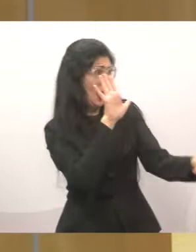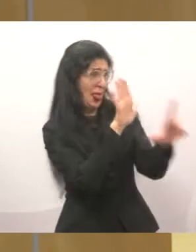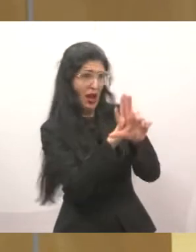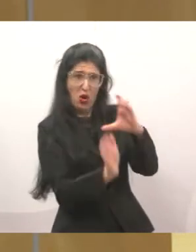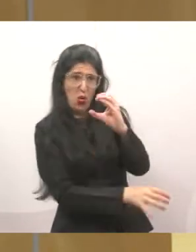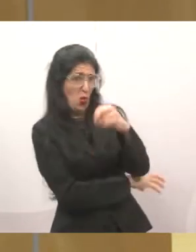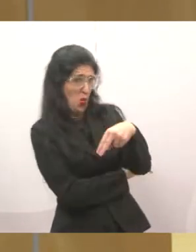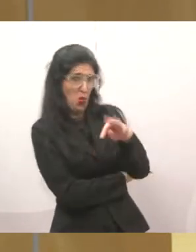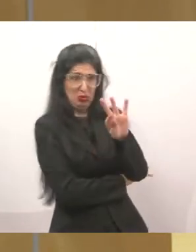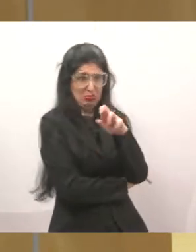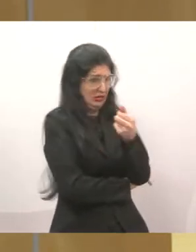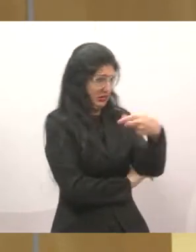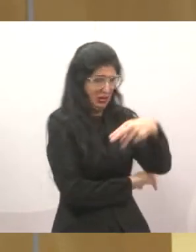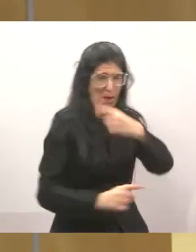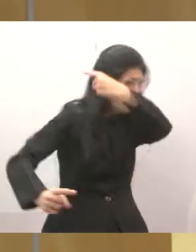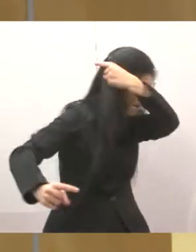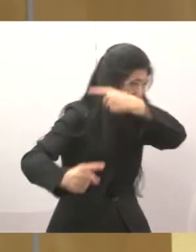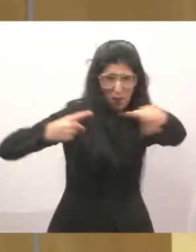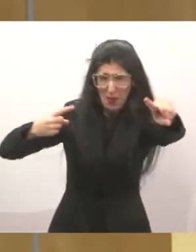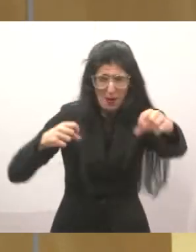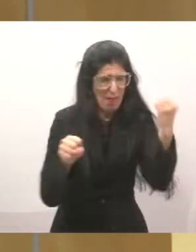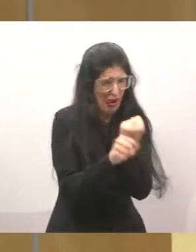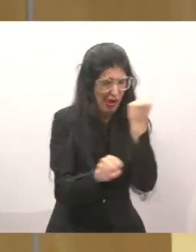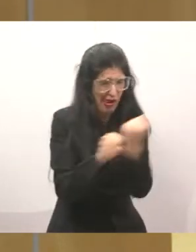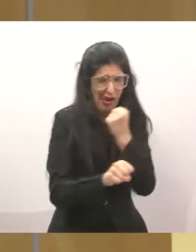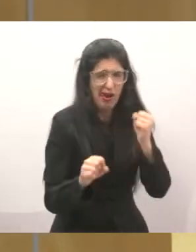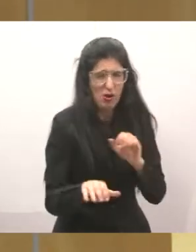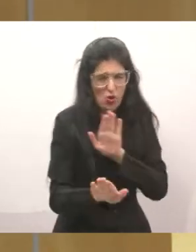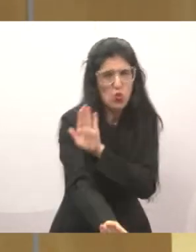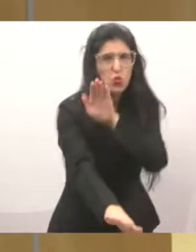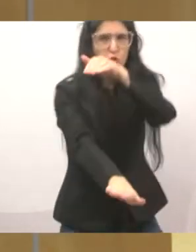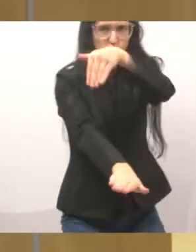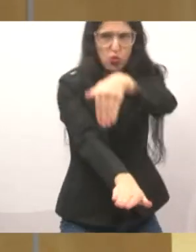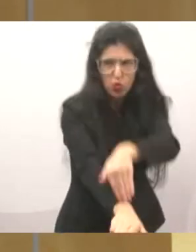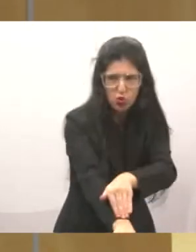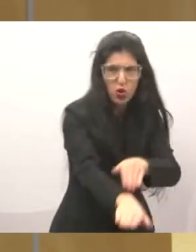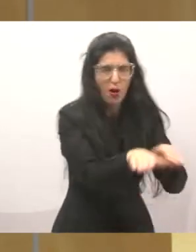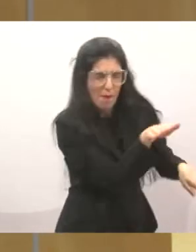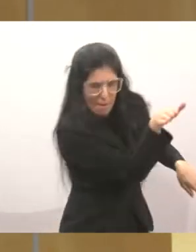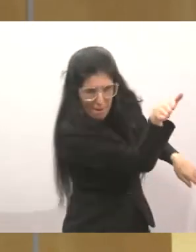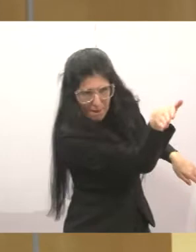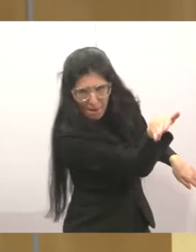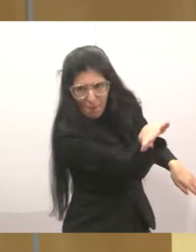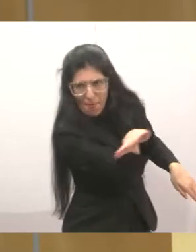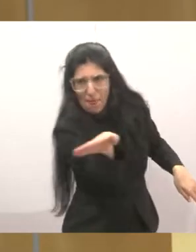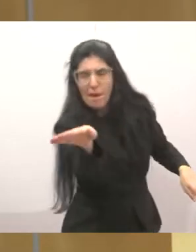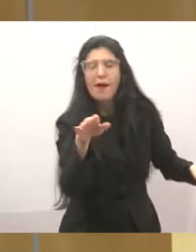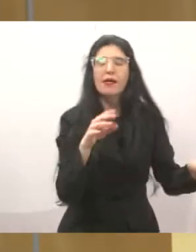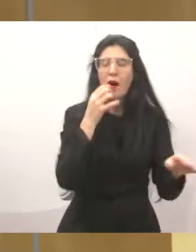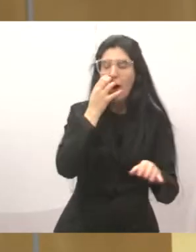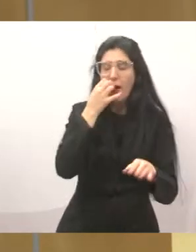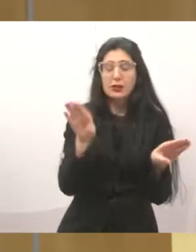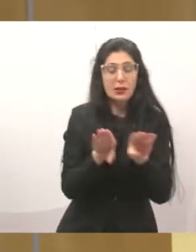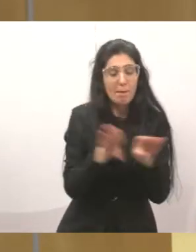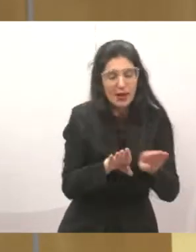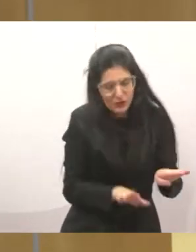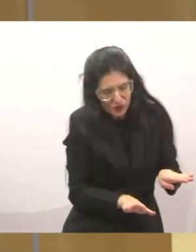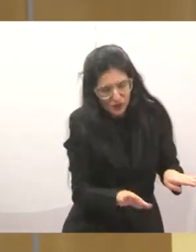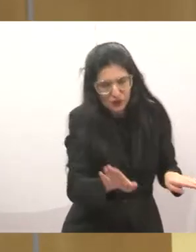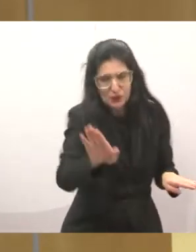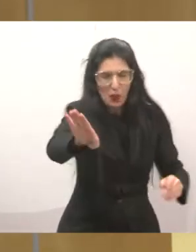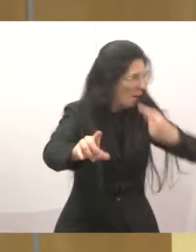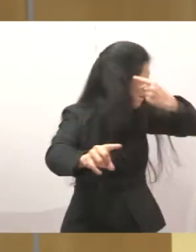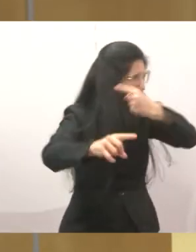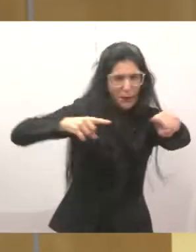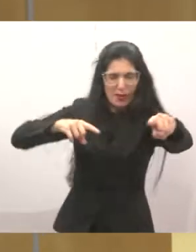a população é indignada com isso e a gente tem que expressar aqui na tribuna a vontade da população. Então eu